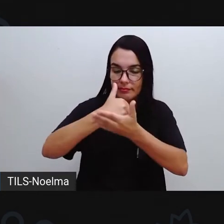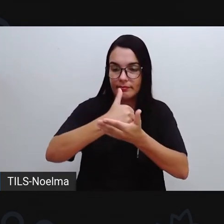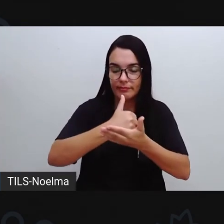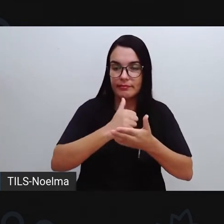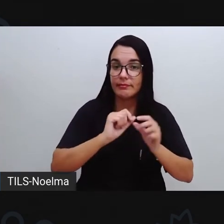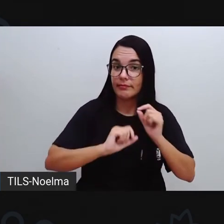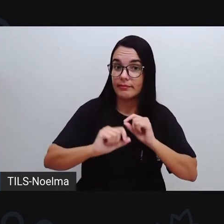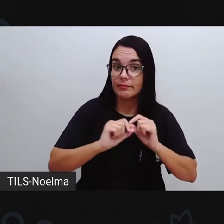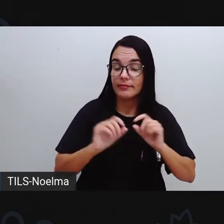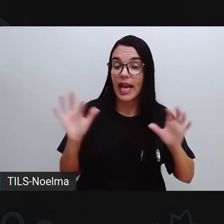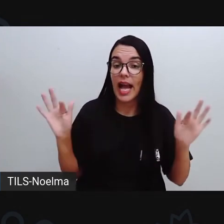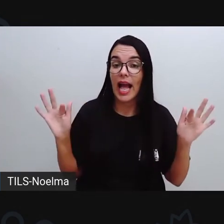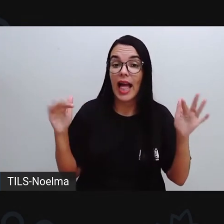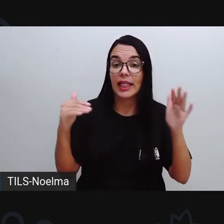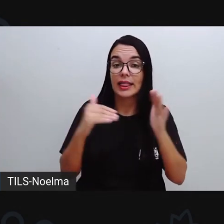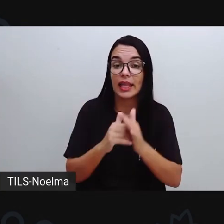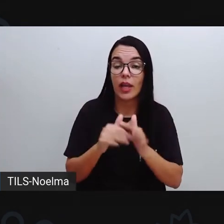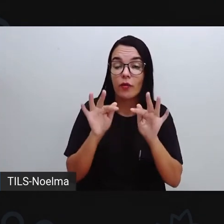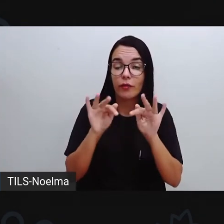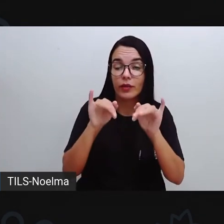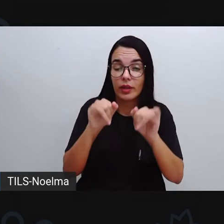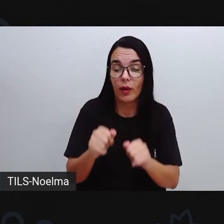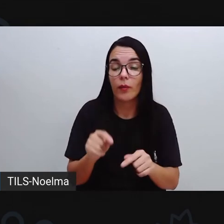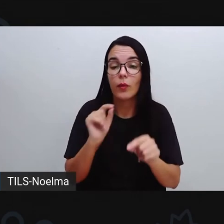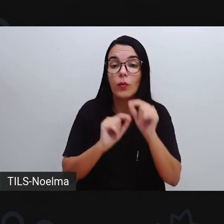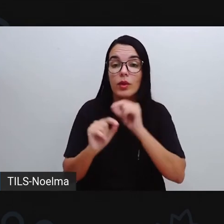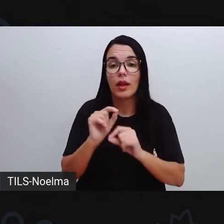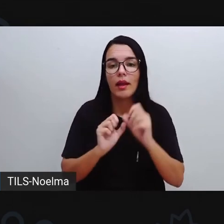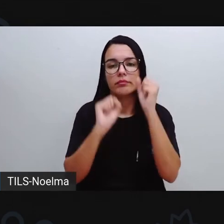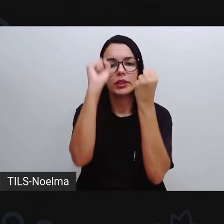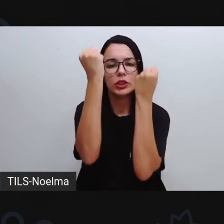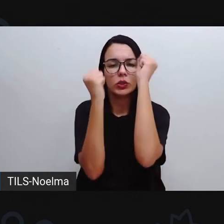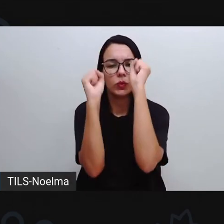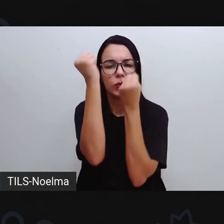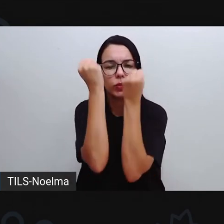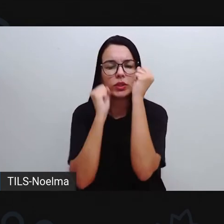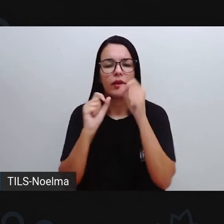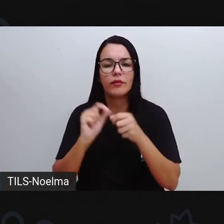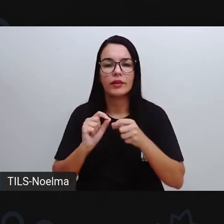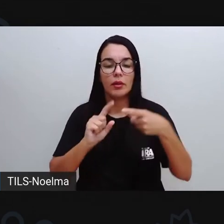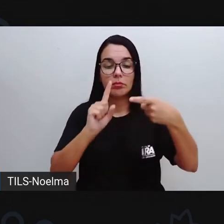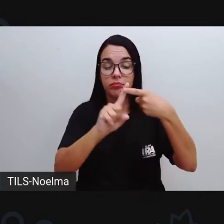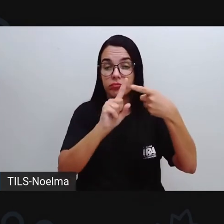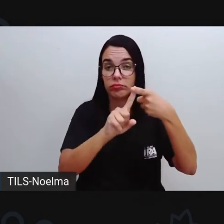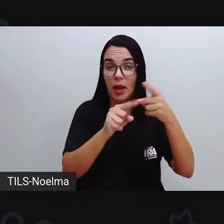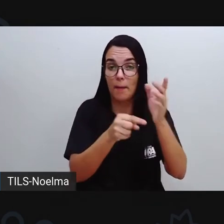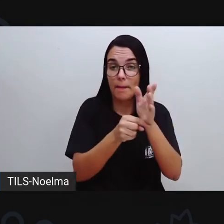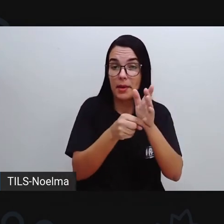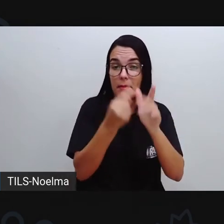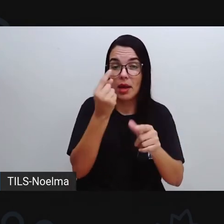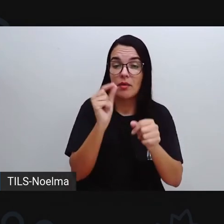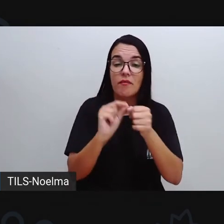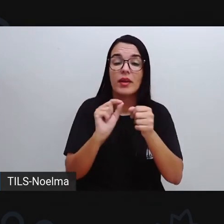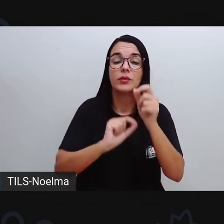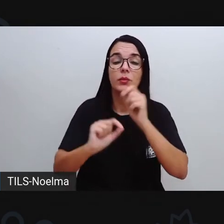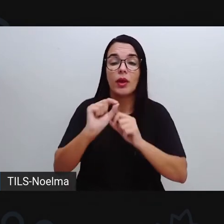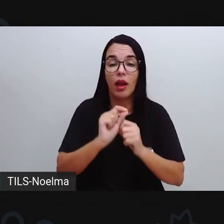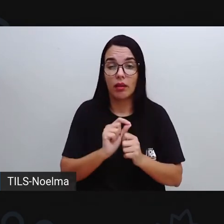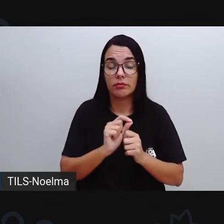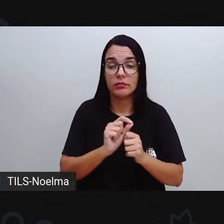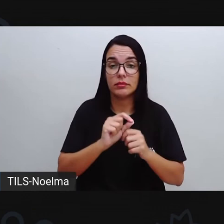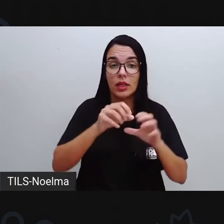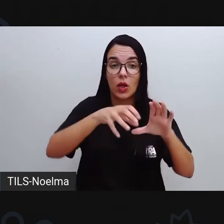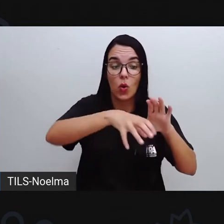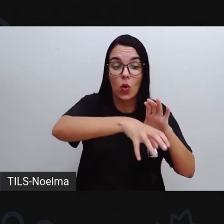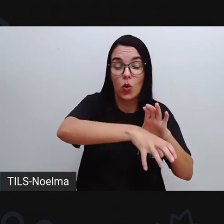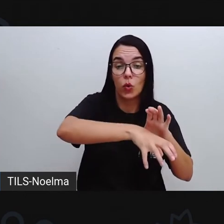produto final e a comercialização desse produto, né? Desses três setores, nós temos o setor primário, que é aquele...